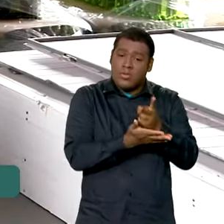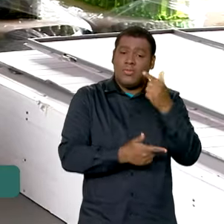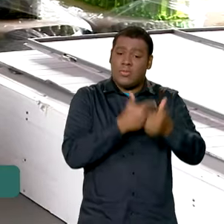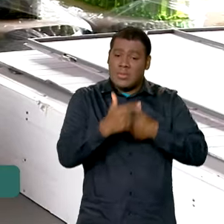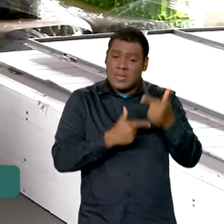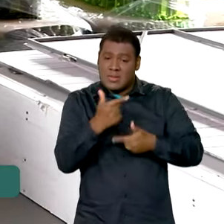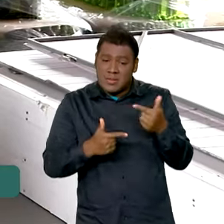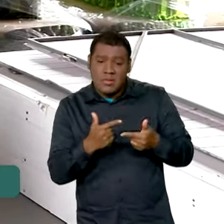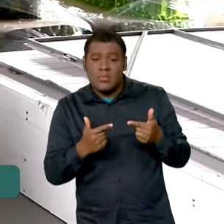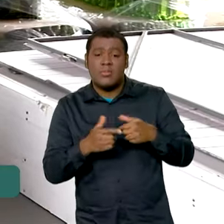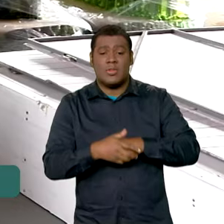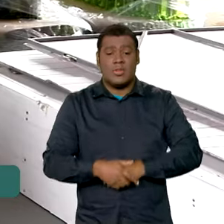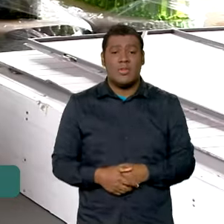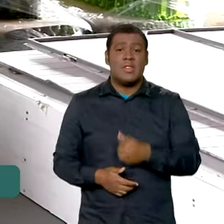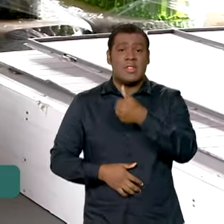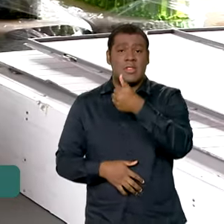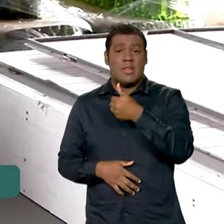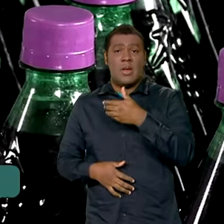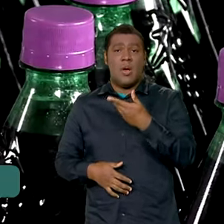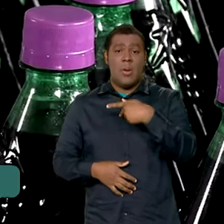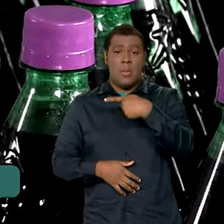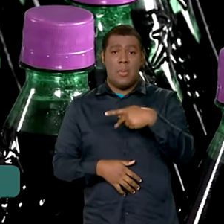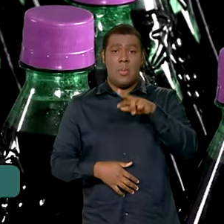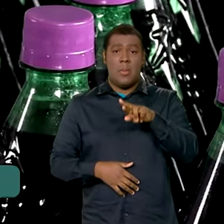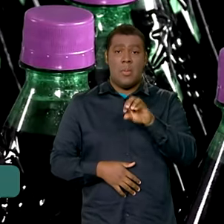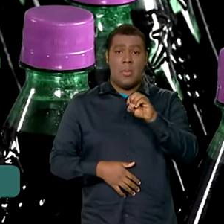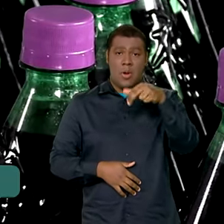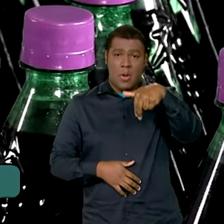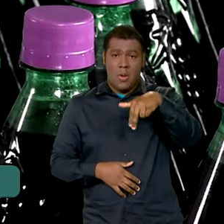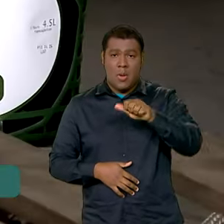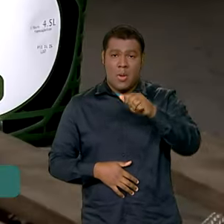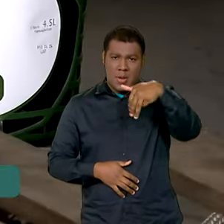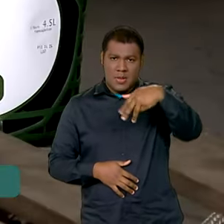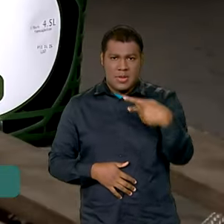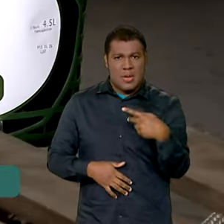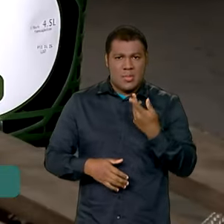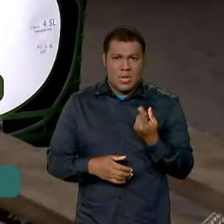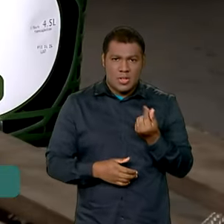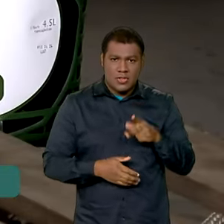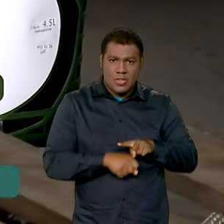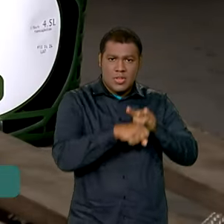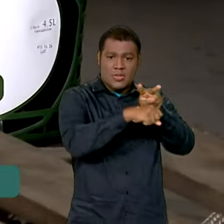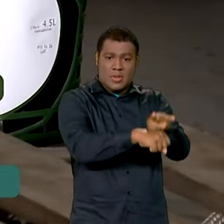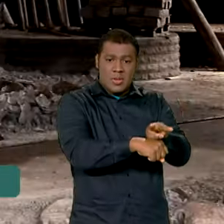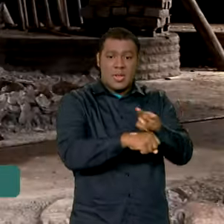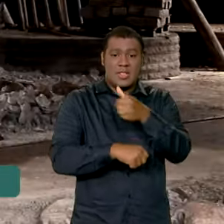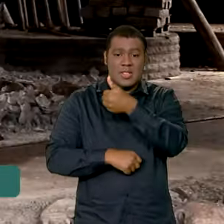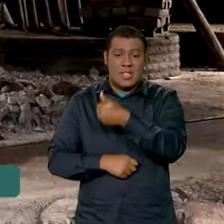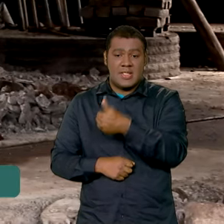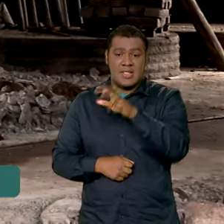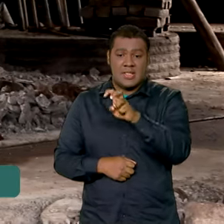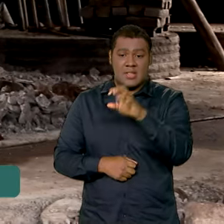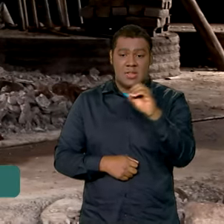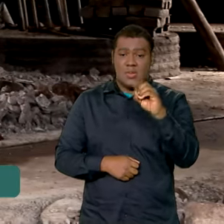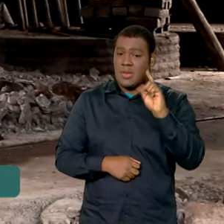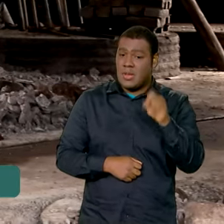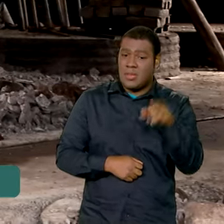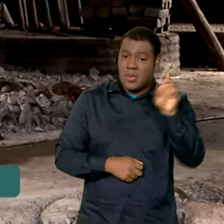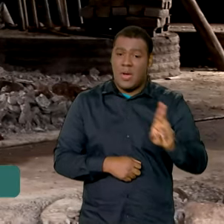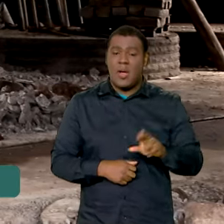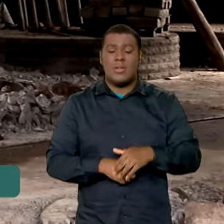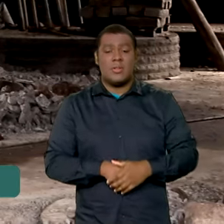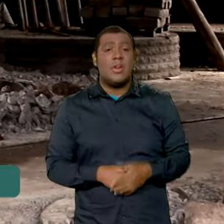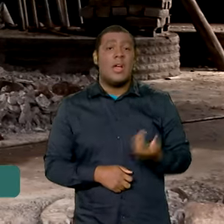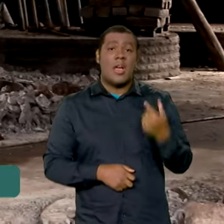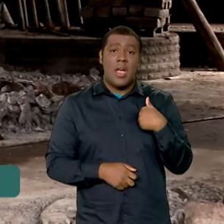Com 150 mil reais do Pronamp, ele conseguiu manter os empregos dos cinco funcionários. O recurso que chegou é como se